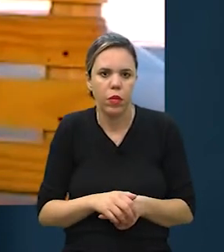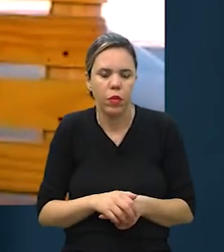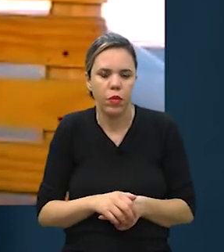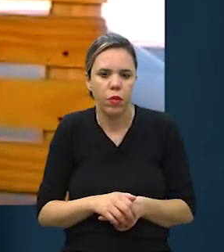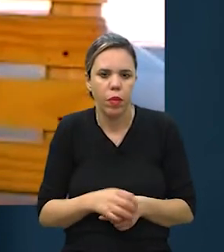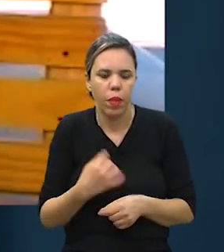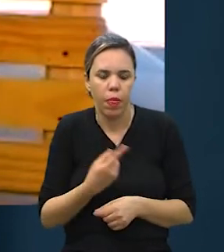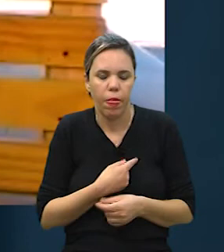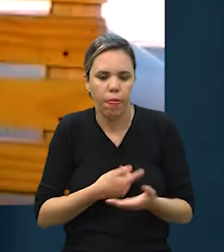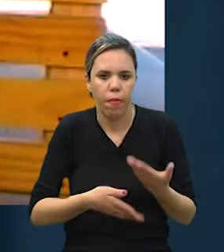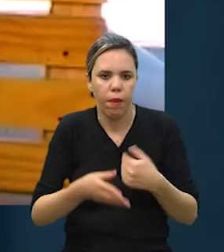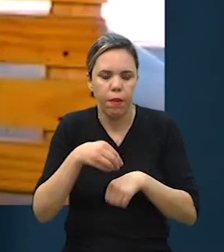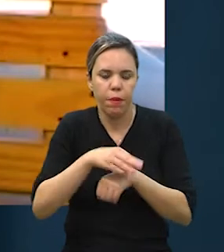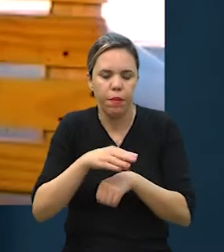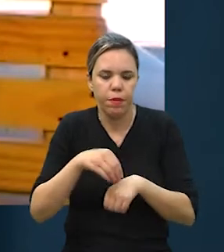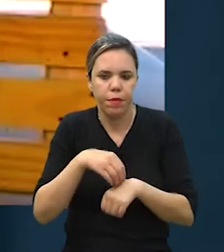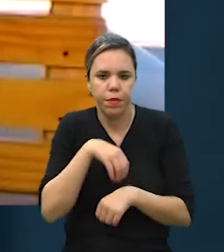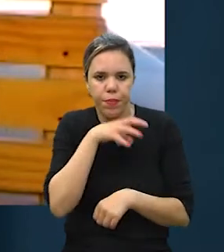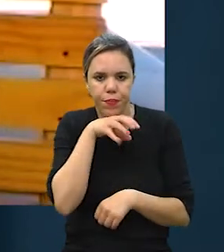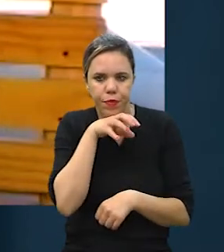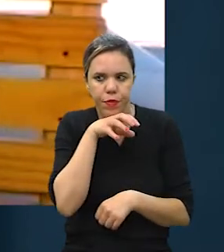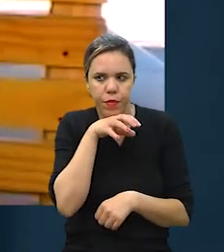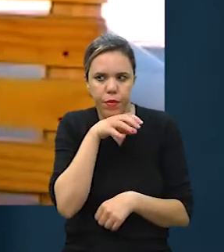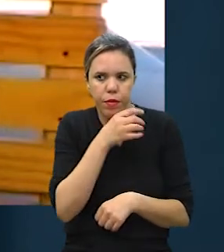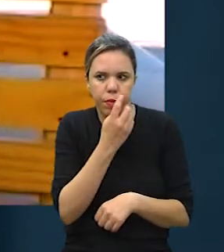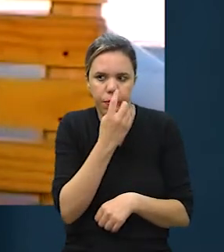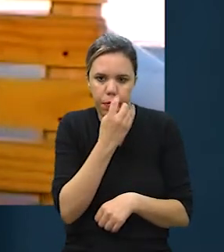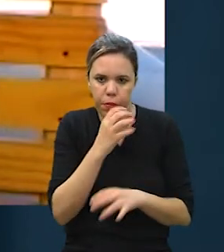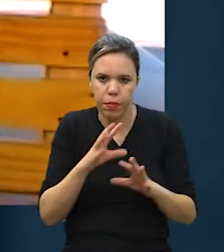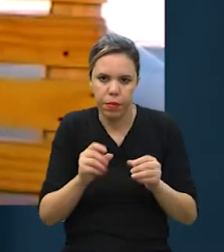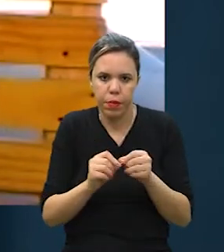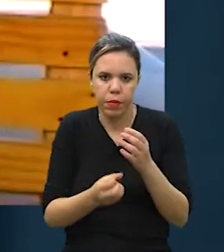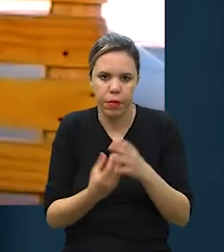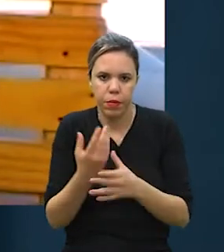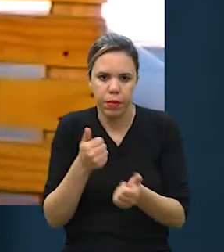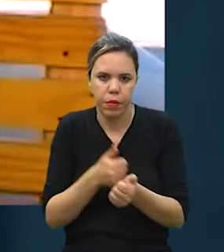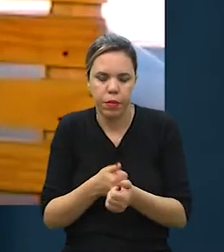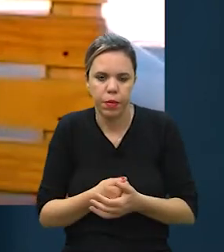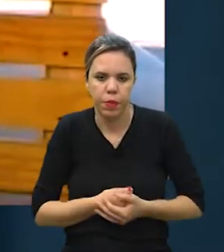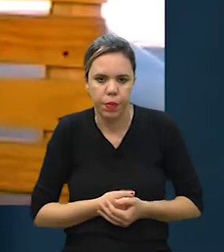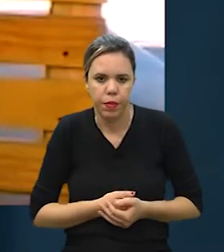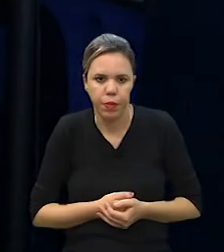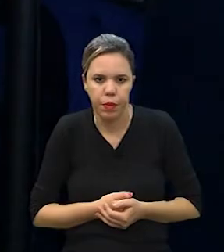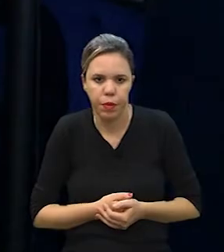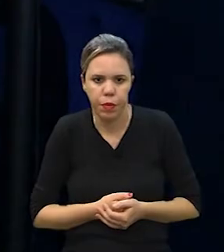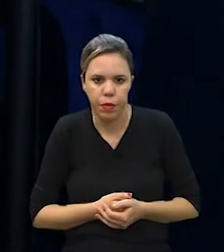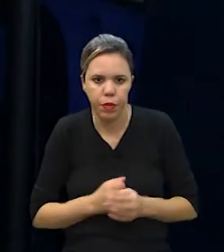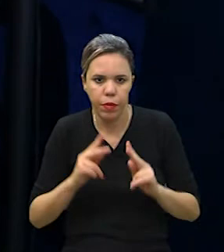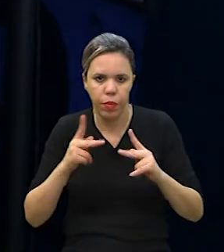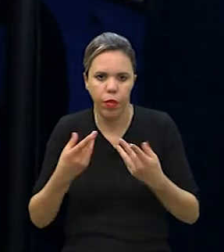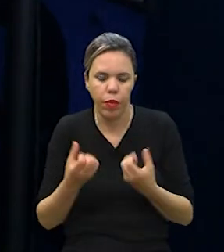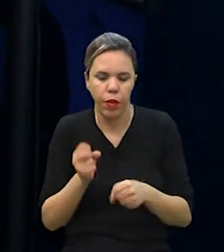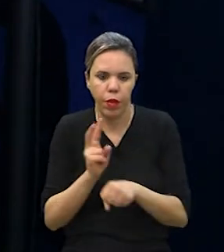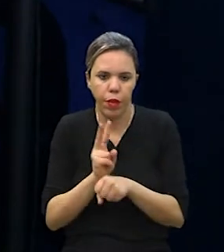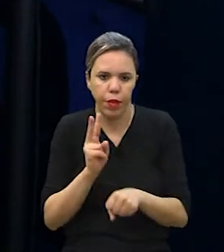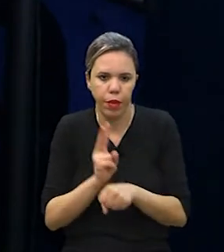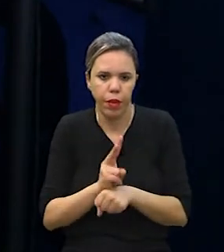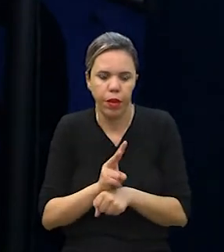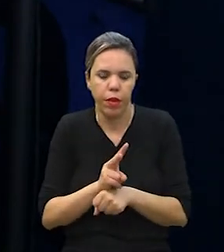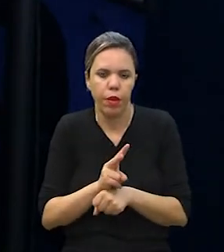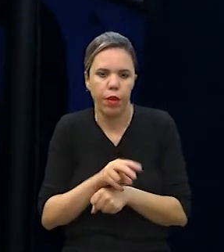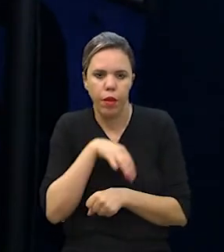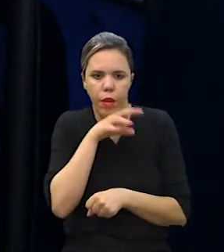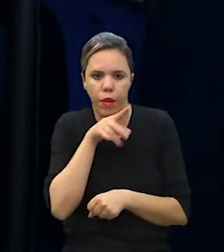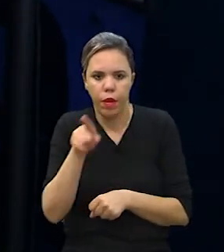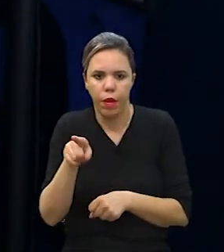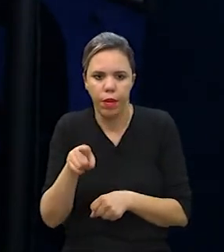Primeiro com a gente, a gente vai transmitindo para os nossos animais e tudo que está ao nosso redor. É a humanização também